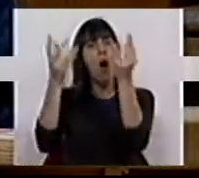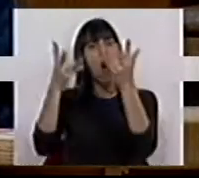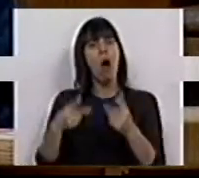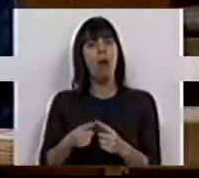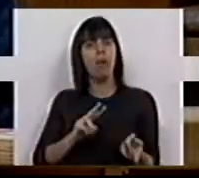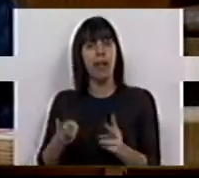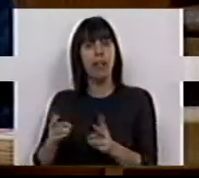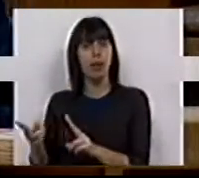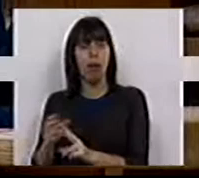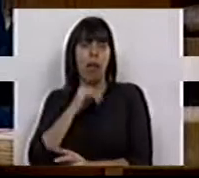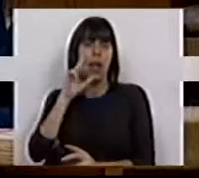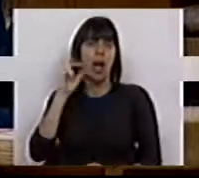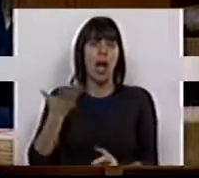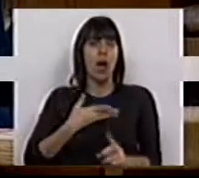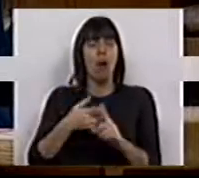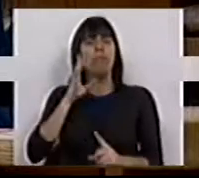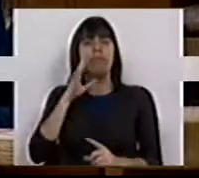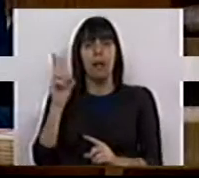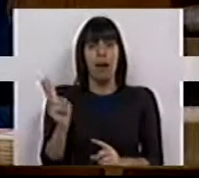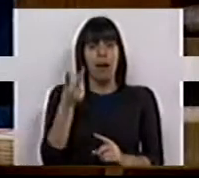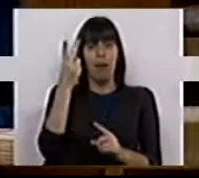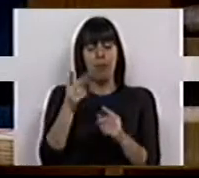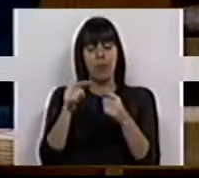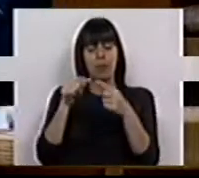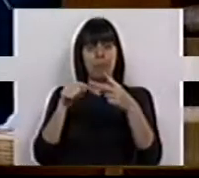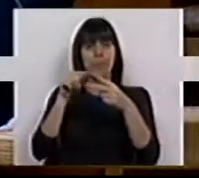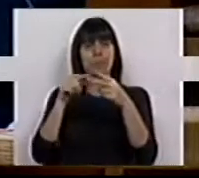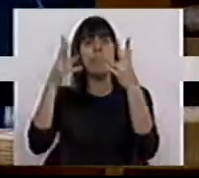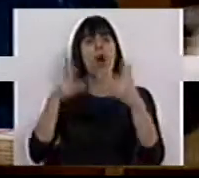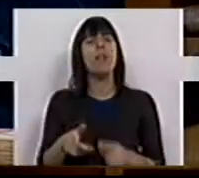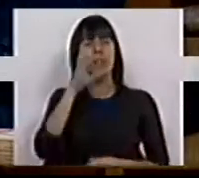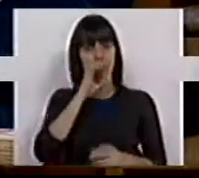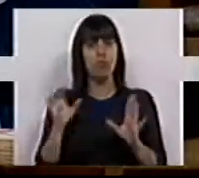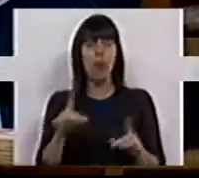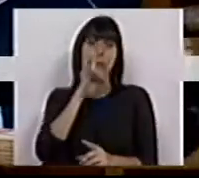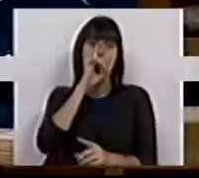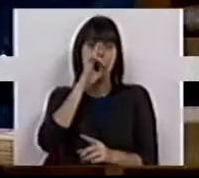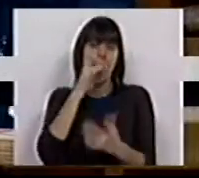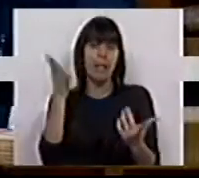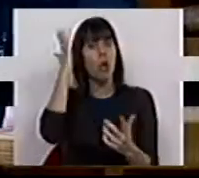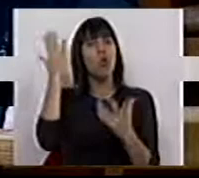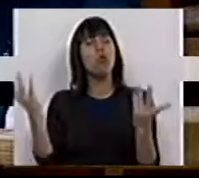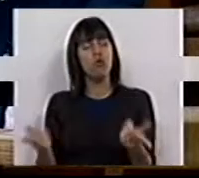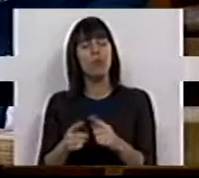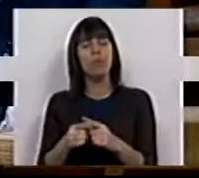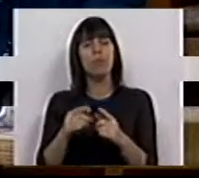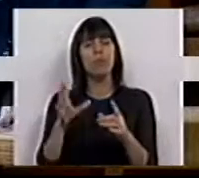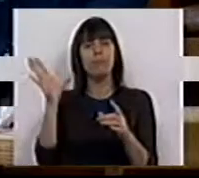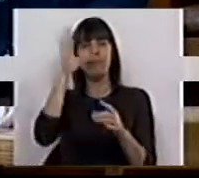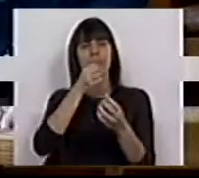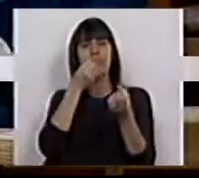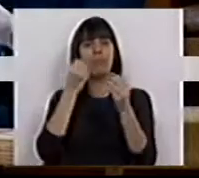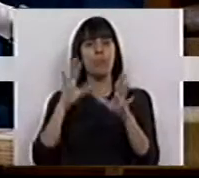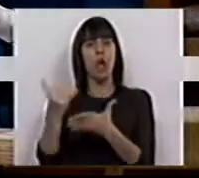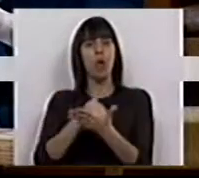orçamentos retificativos, sabemos que só há duas constantes nos orçamentos do Estado, mentira com os números e assalta o país